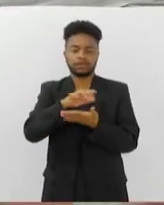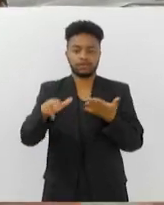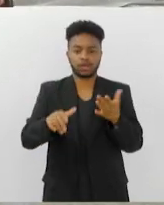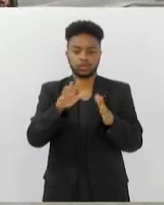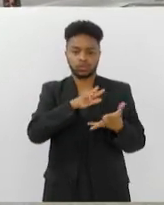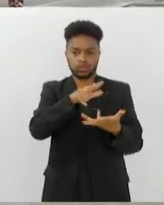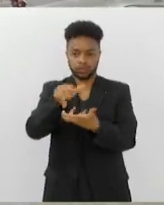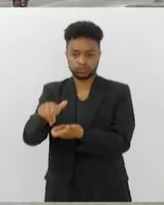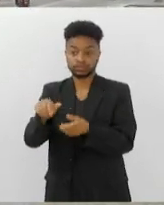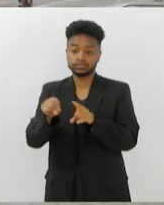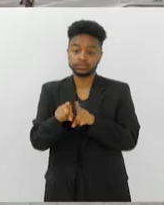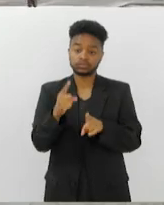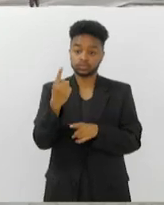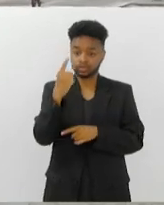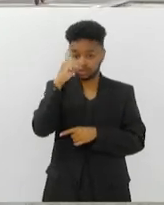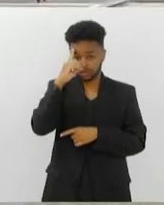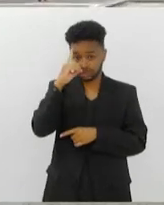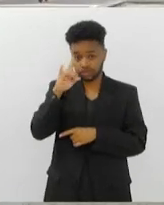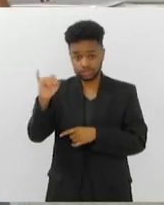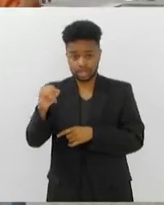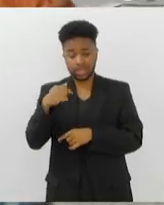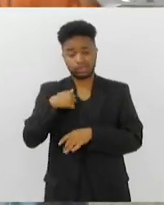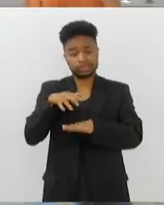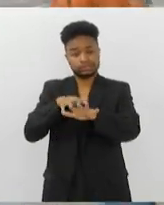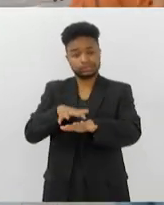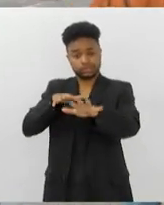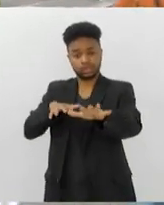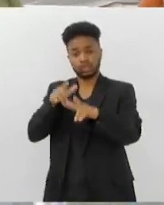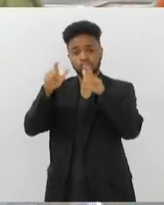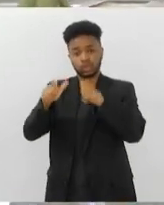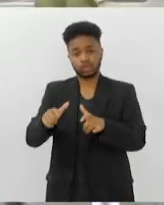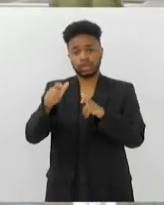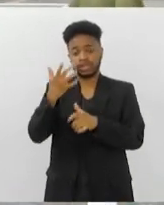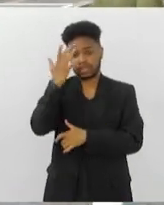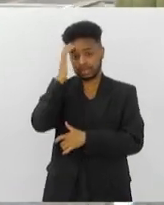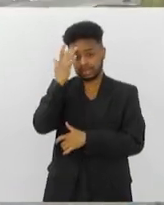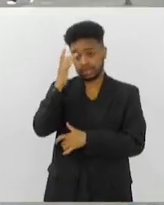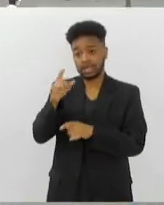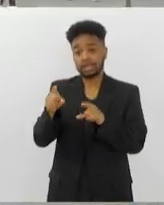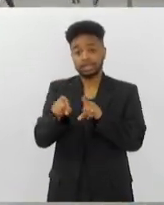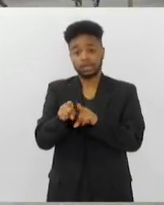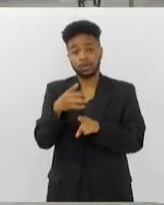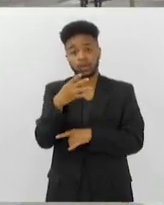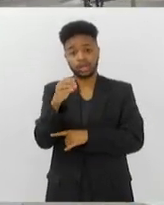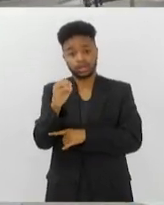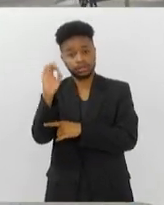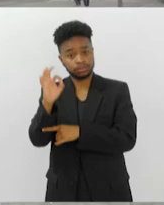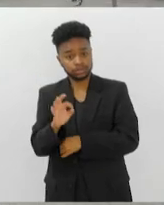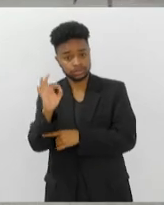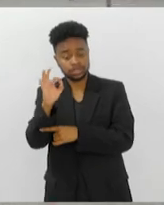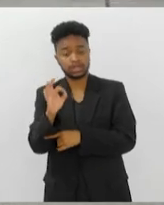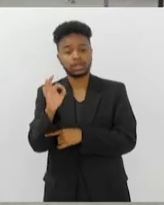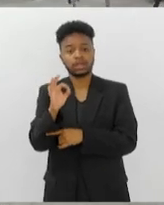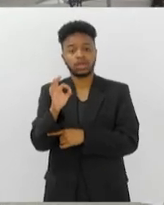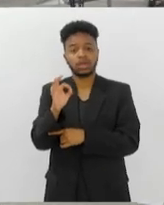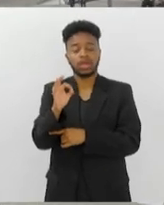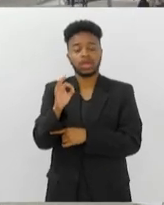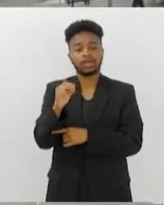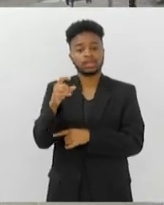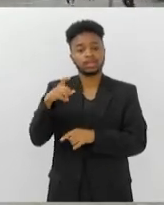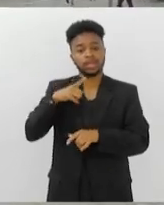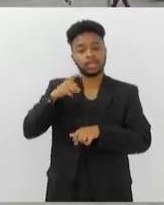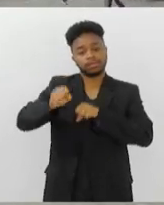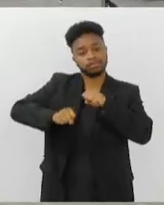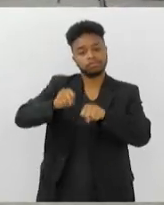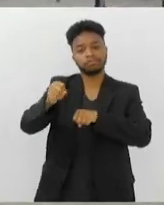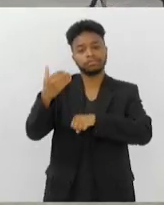E um dia eu estava em um engarrafamento em Bangladesh, num bicitaxi, onde 40% das viagens por dia são de bicitaxi.